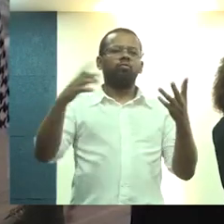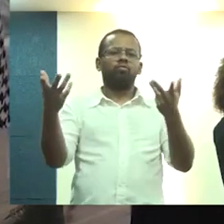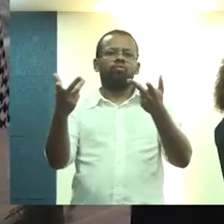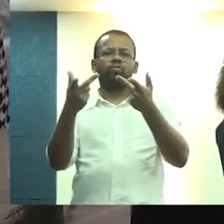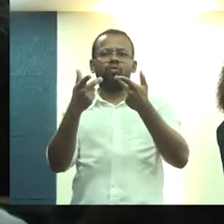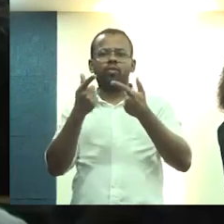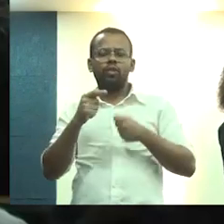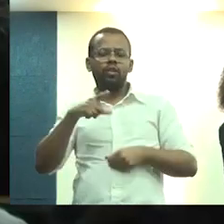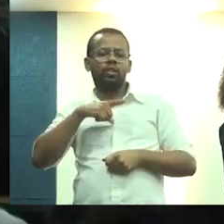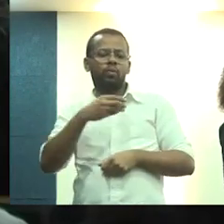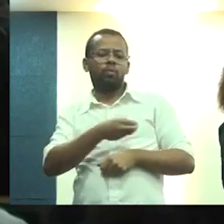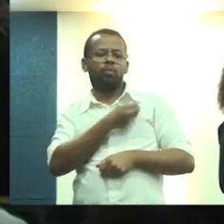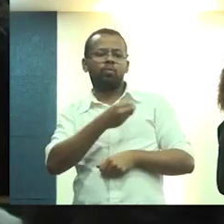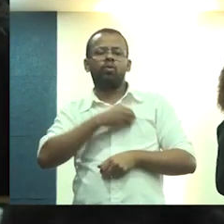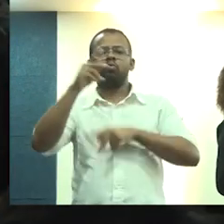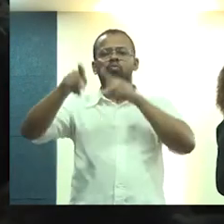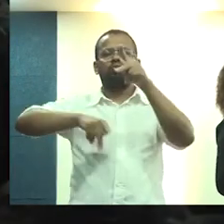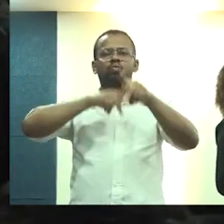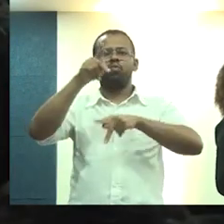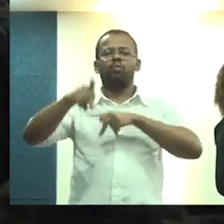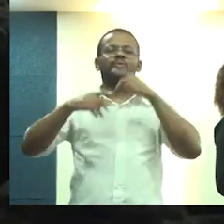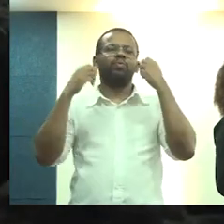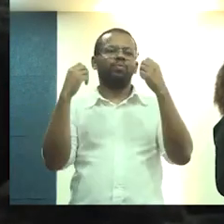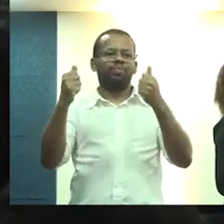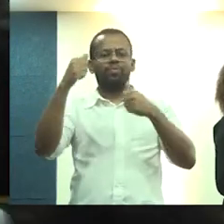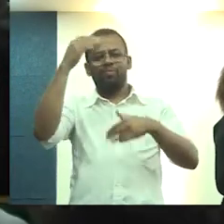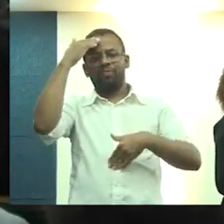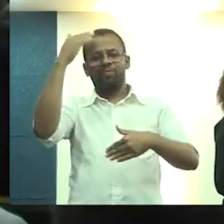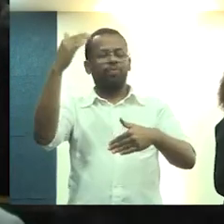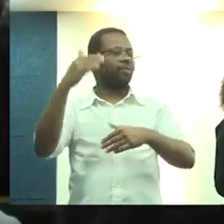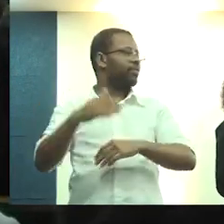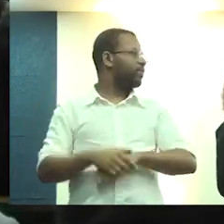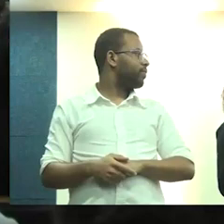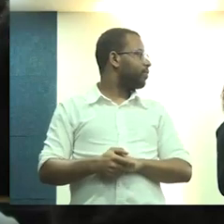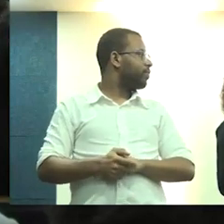qualidade e com muito mais participação popular. É isso.